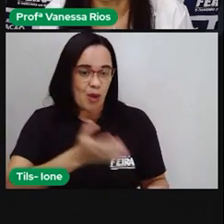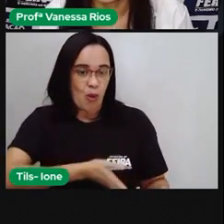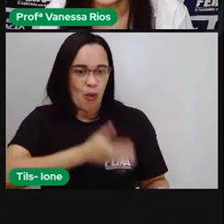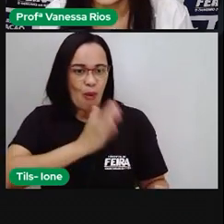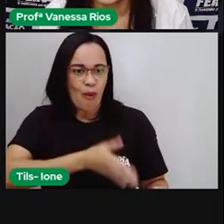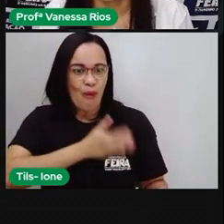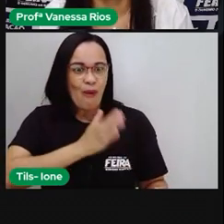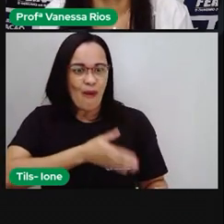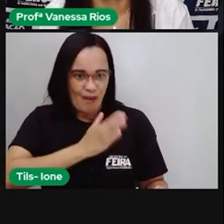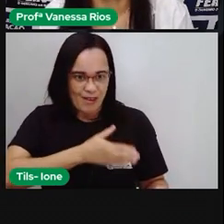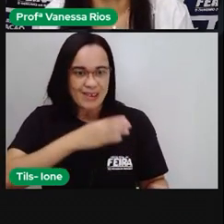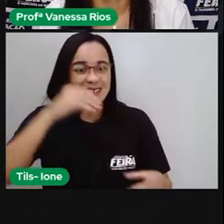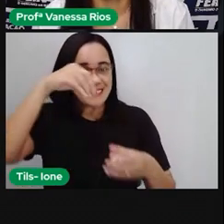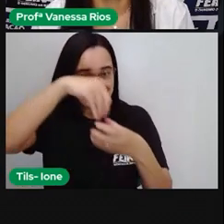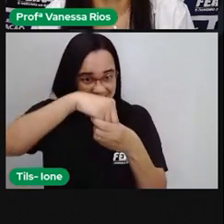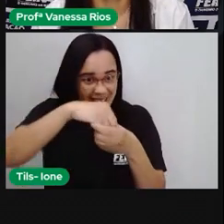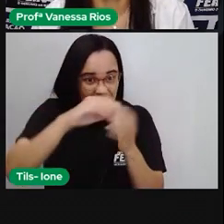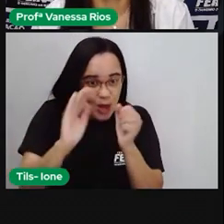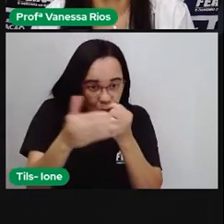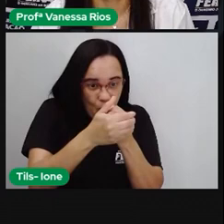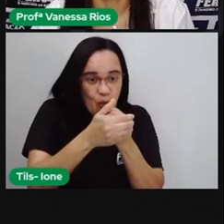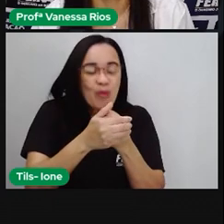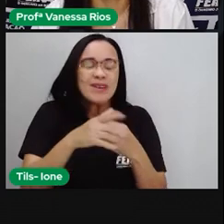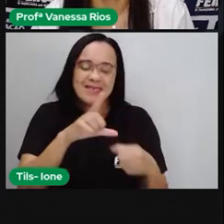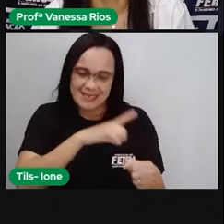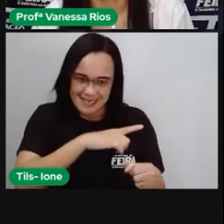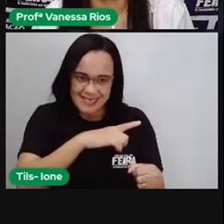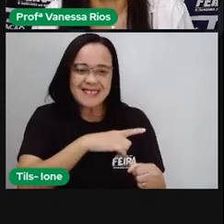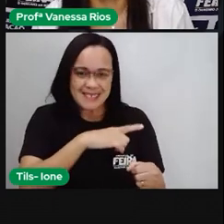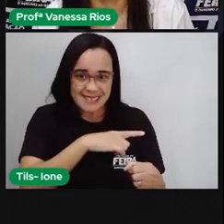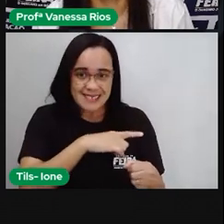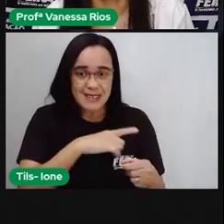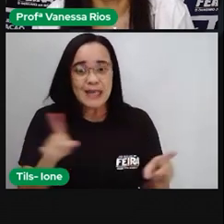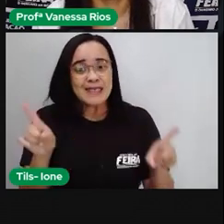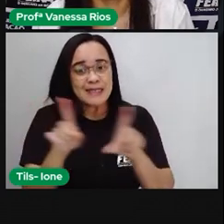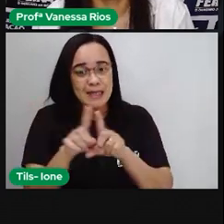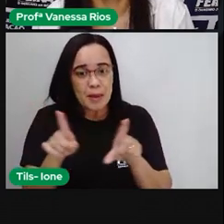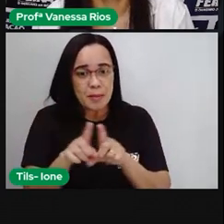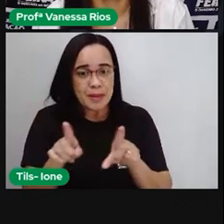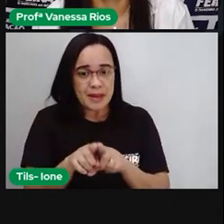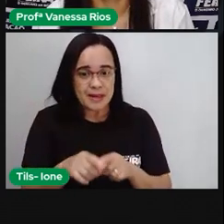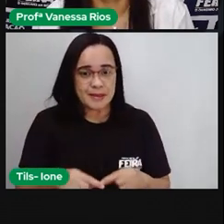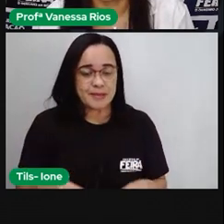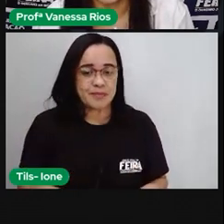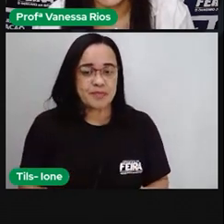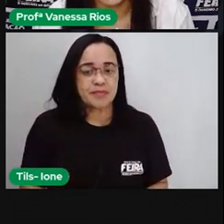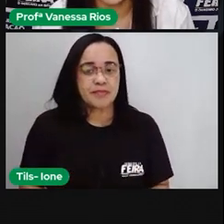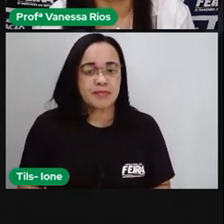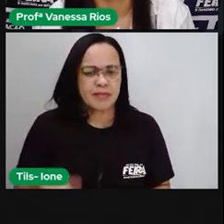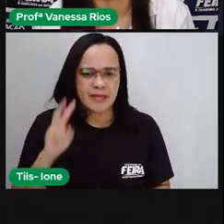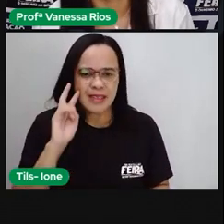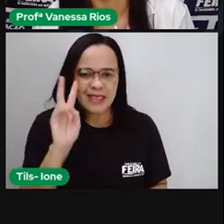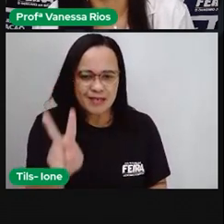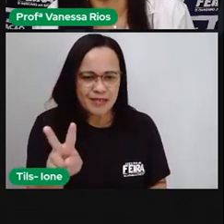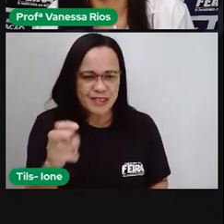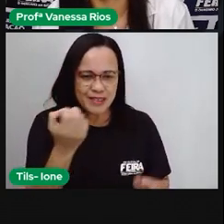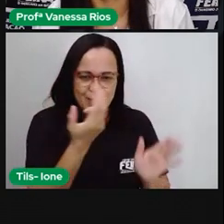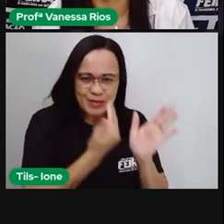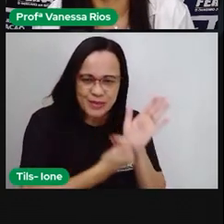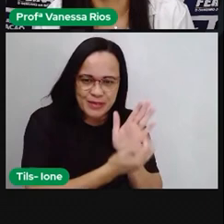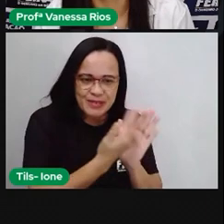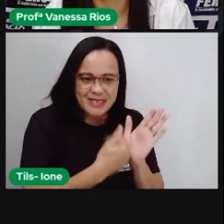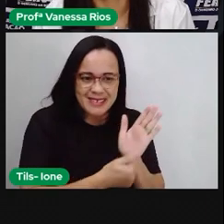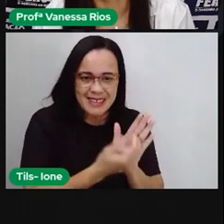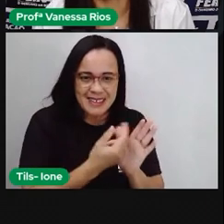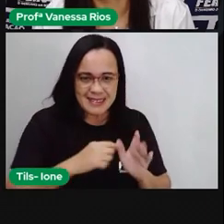Os alvéolos, que são aí as partículas que vão diminuindo, né, dentro do pulmão, e aí vai ser responsável